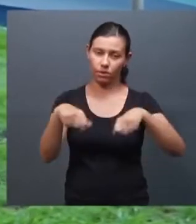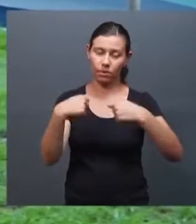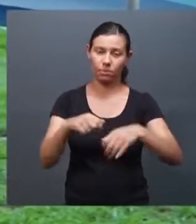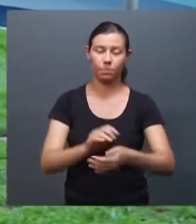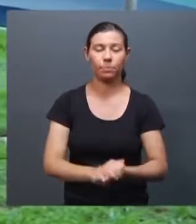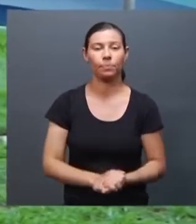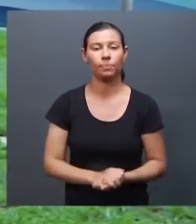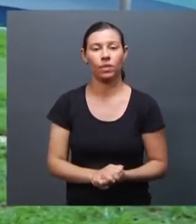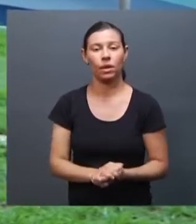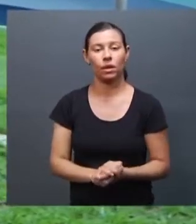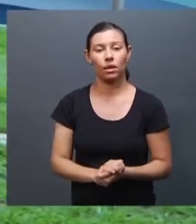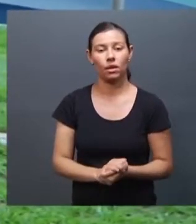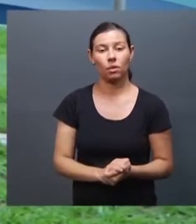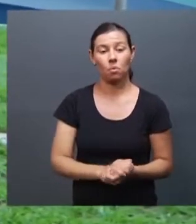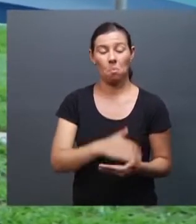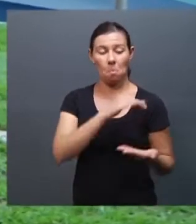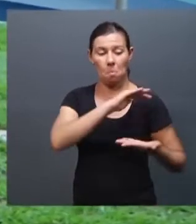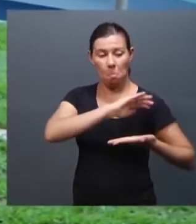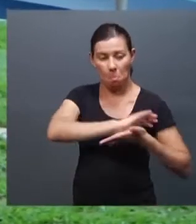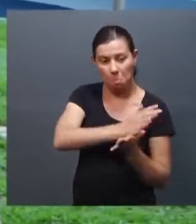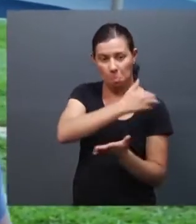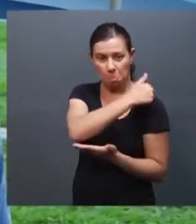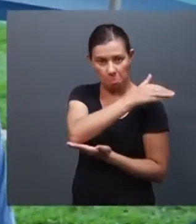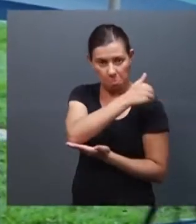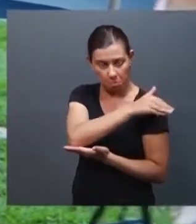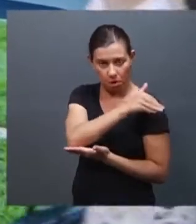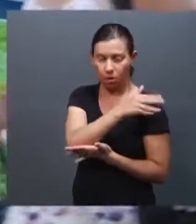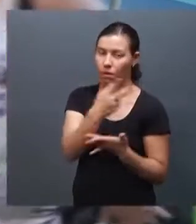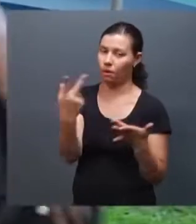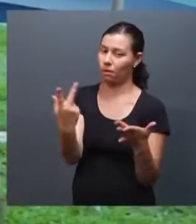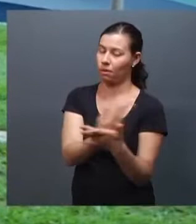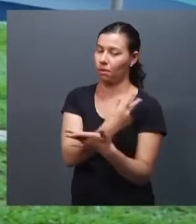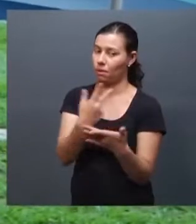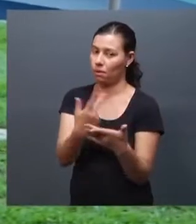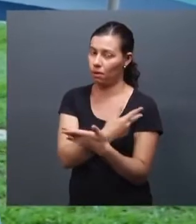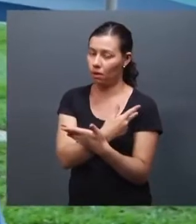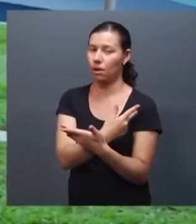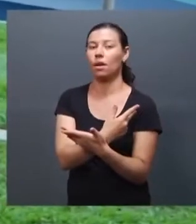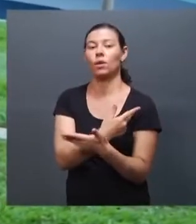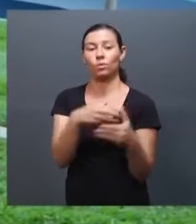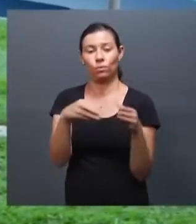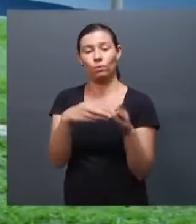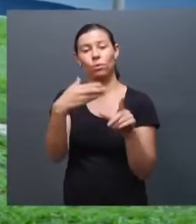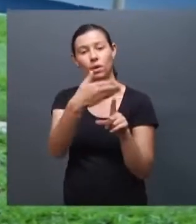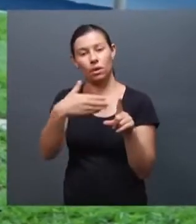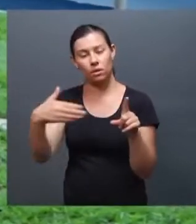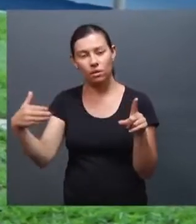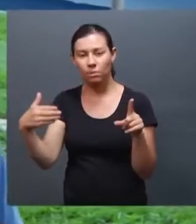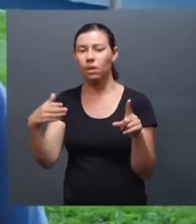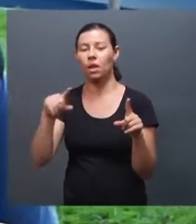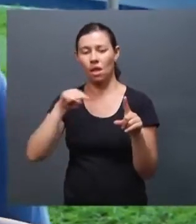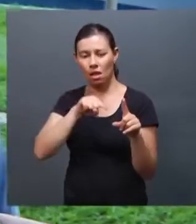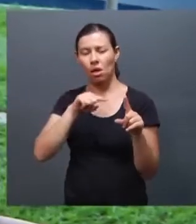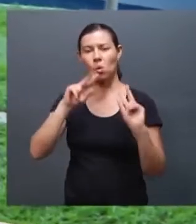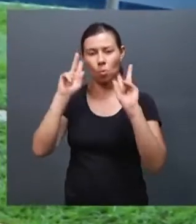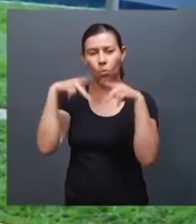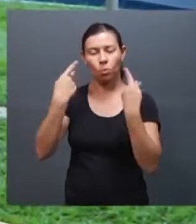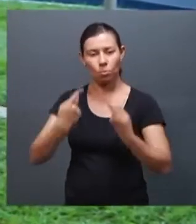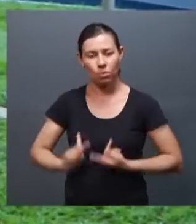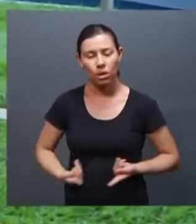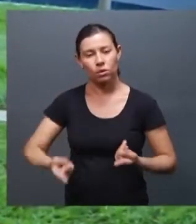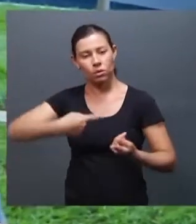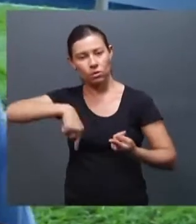como eles são humanos, a gente também é. Então, como a gente não gosta de ser tratados, eles também não gostam. Então, eu acho que a gente tem que ter respeito,